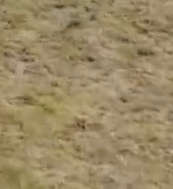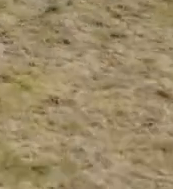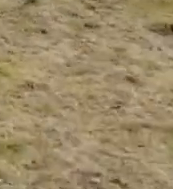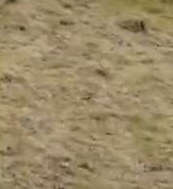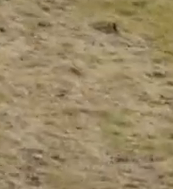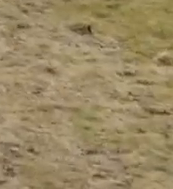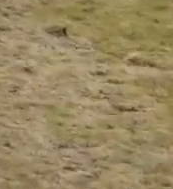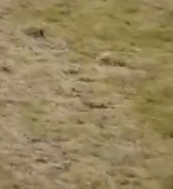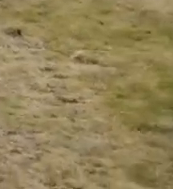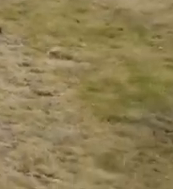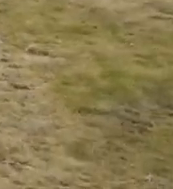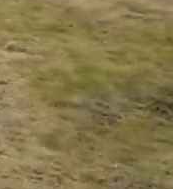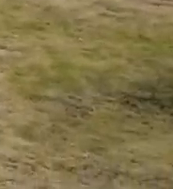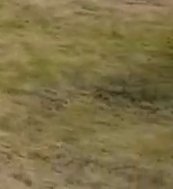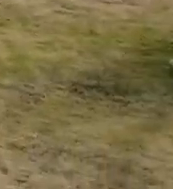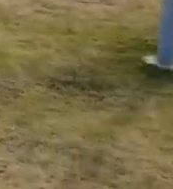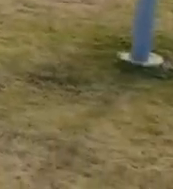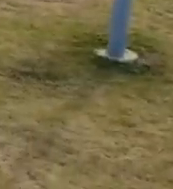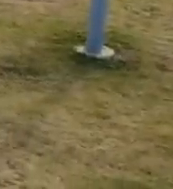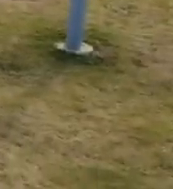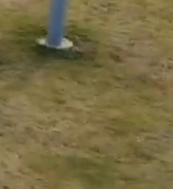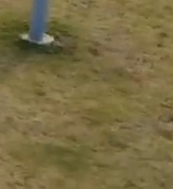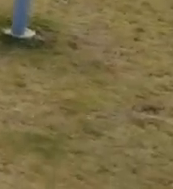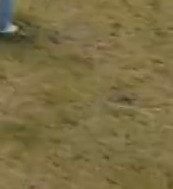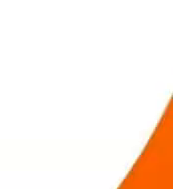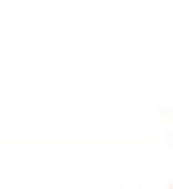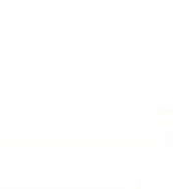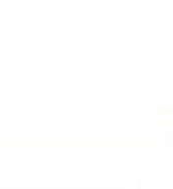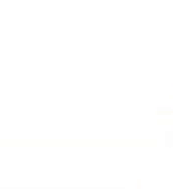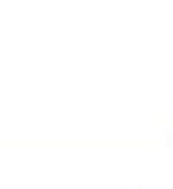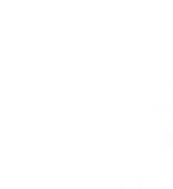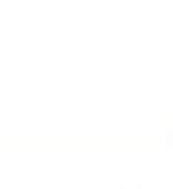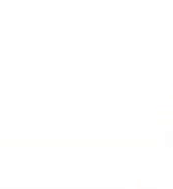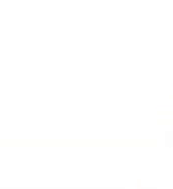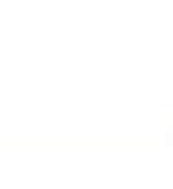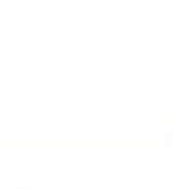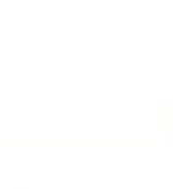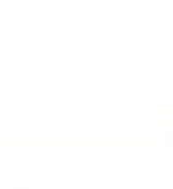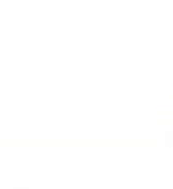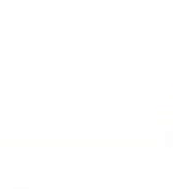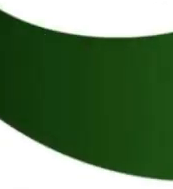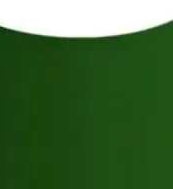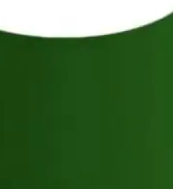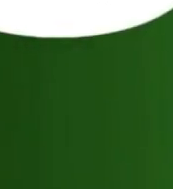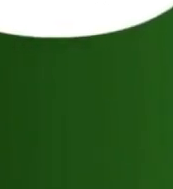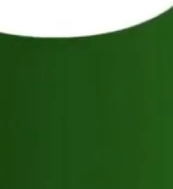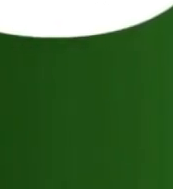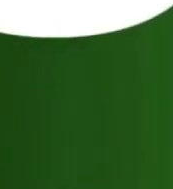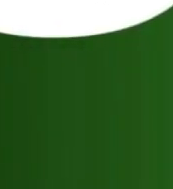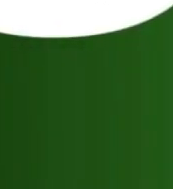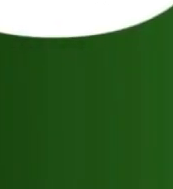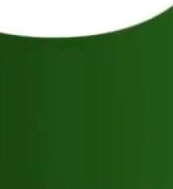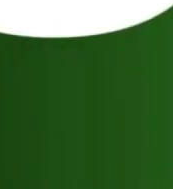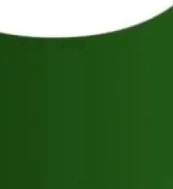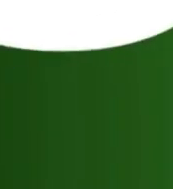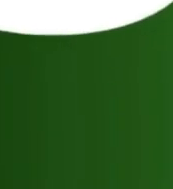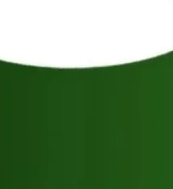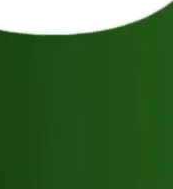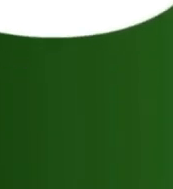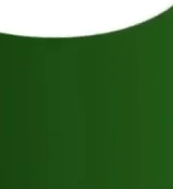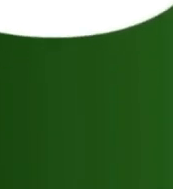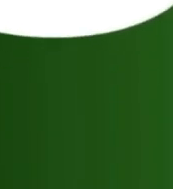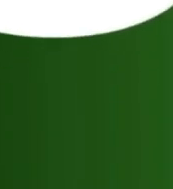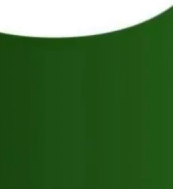É hora do prefeito de todos os bairros. Vamos junto, Melo é 15.